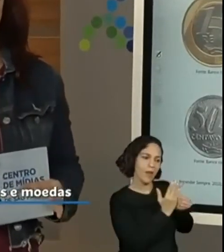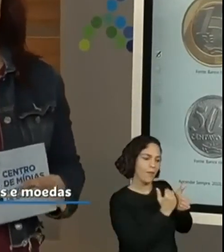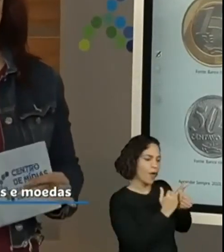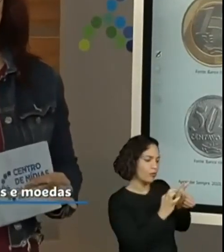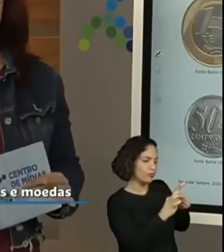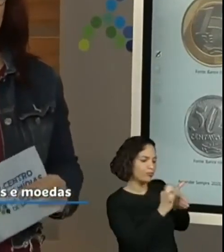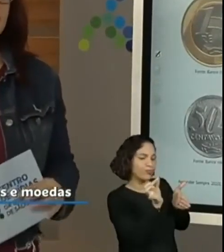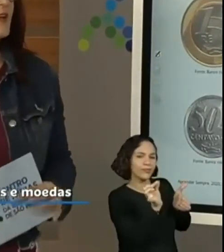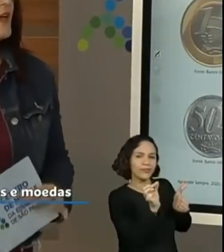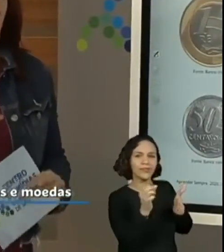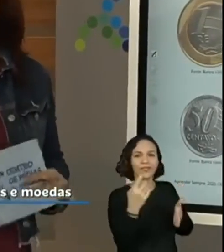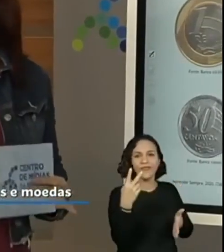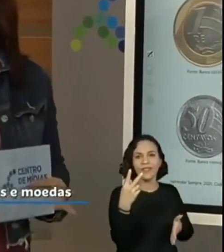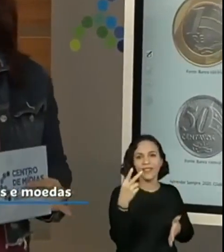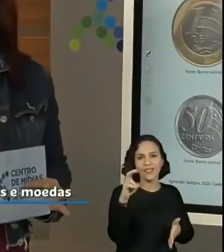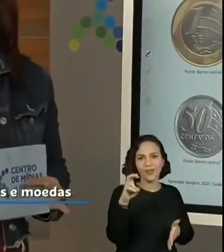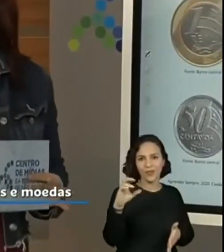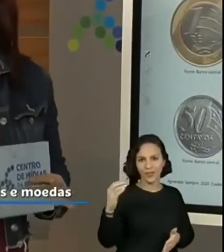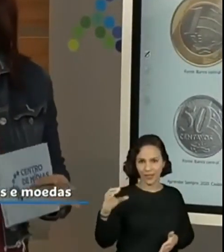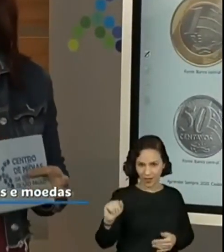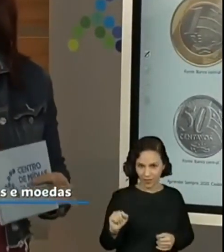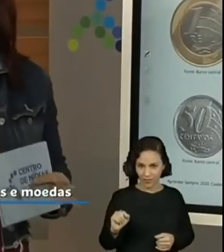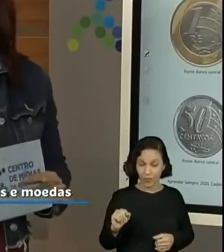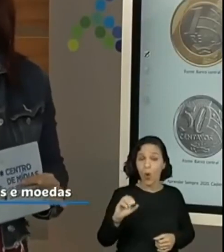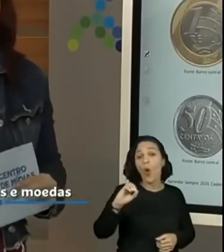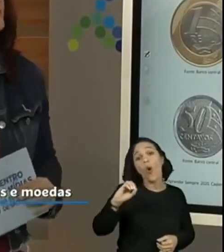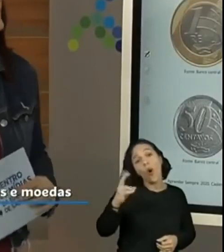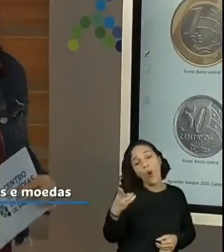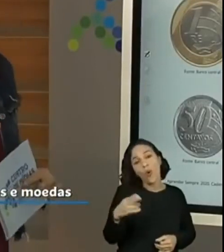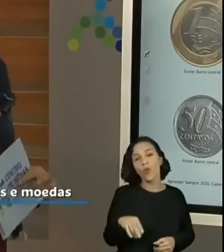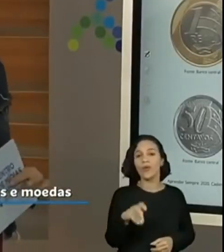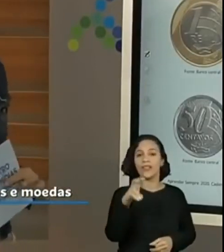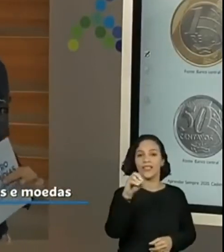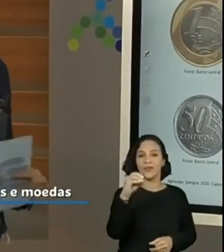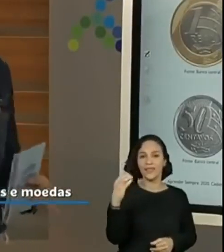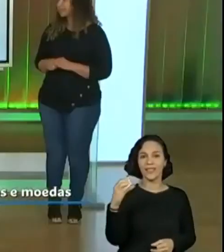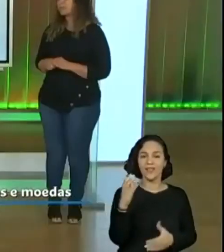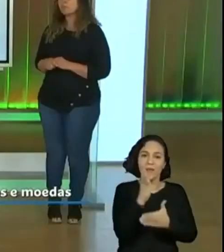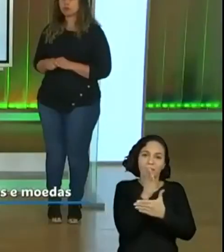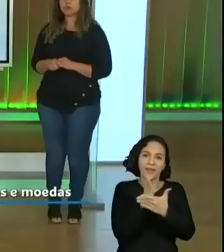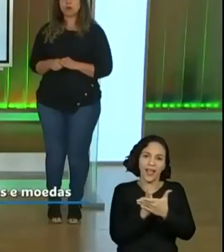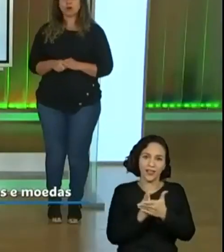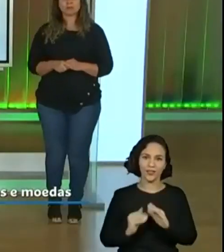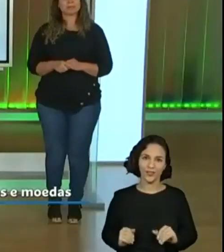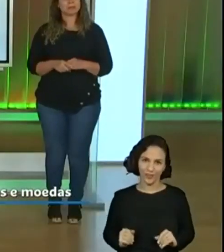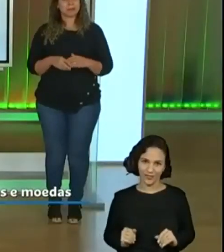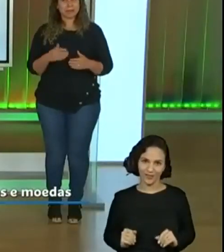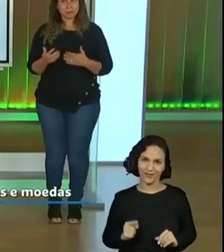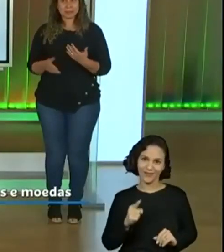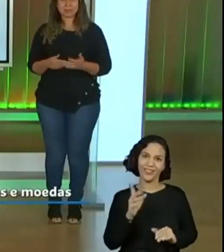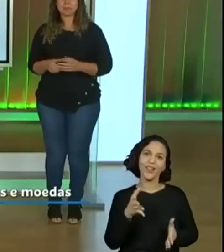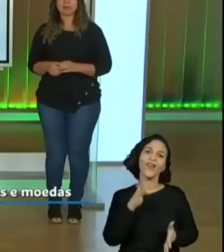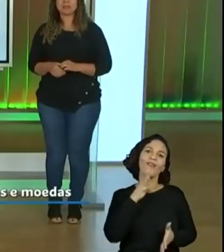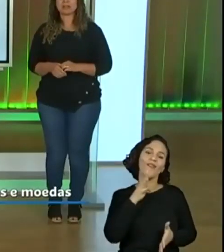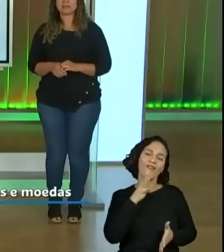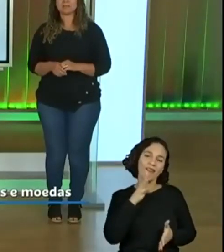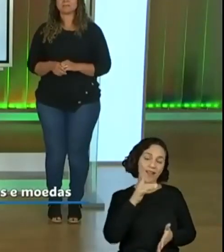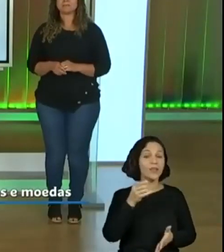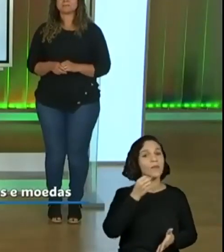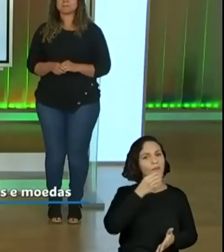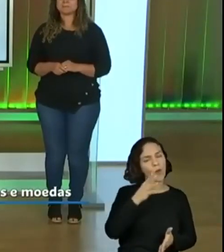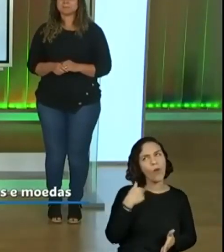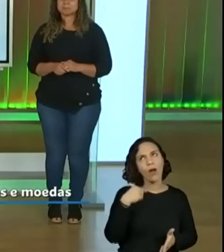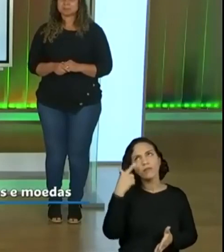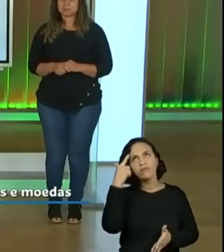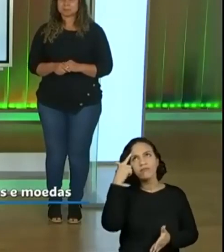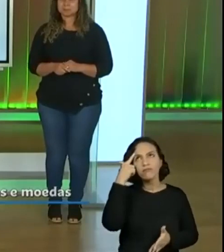de um real no valor. É só para vocês relembrarem, tá bom? Porque eles já conhecem, eles são muito bons em trabalhar com o sistema monetário.